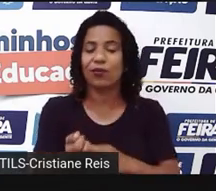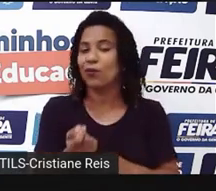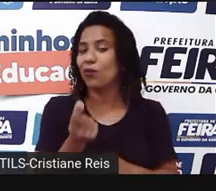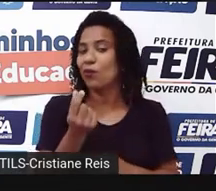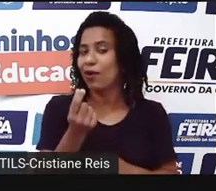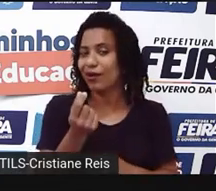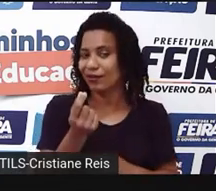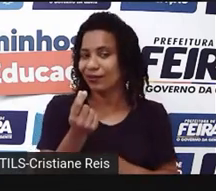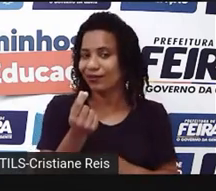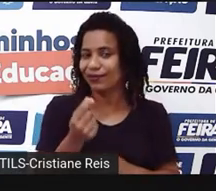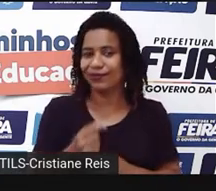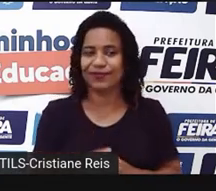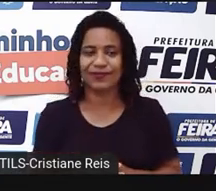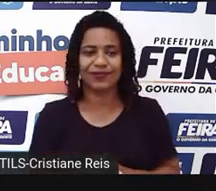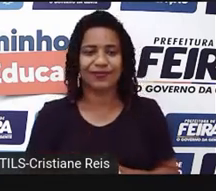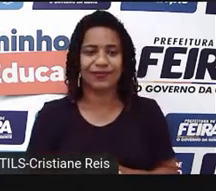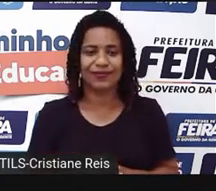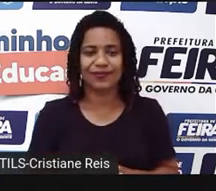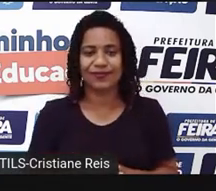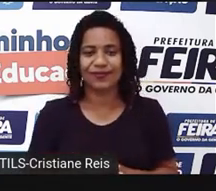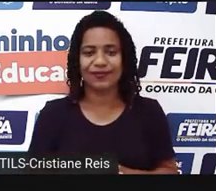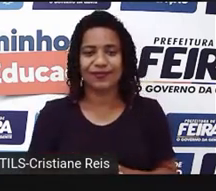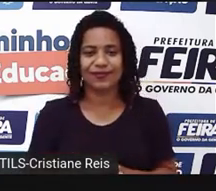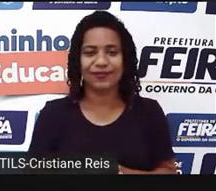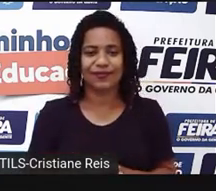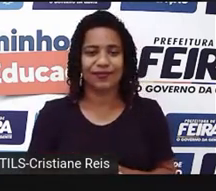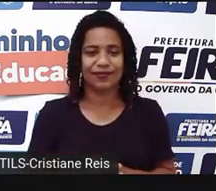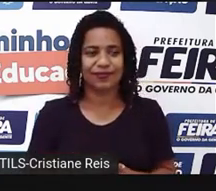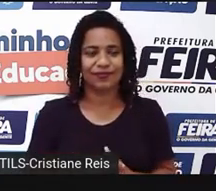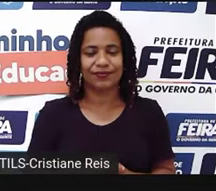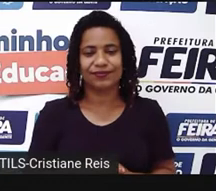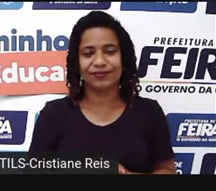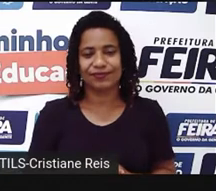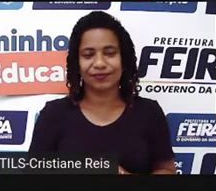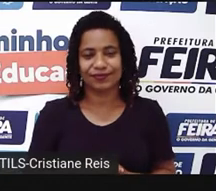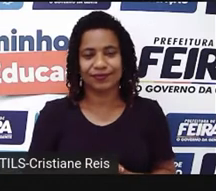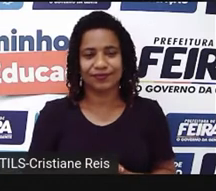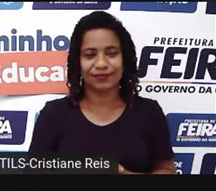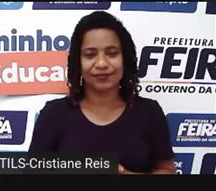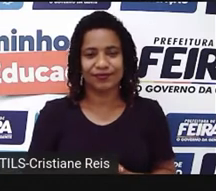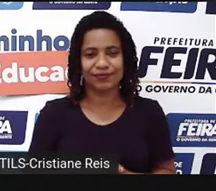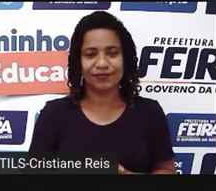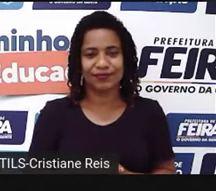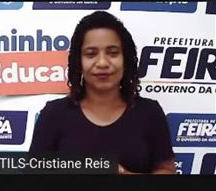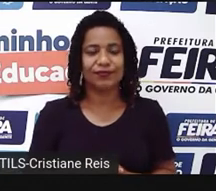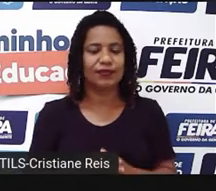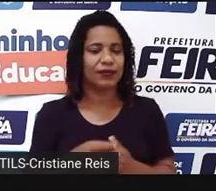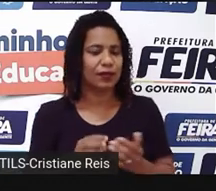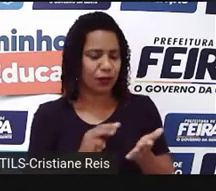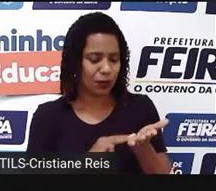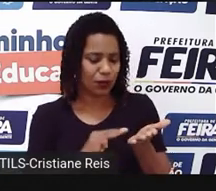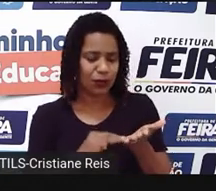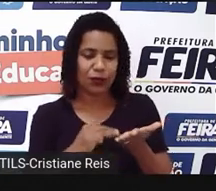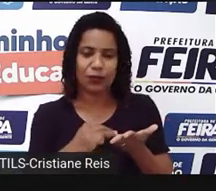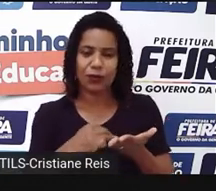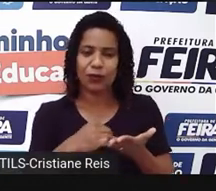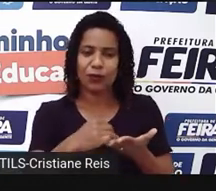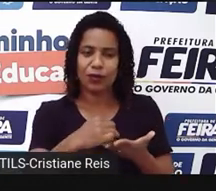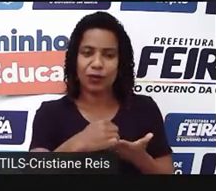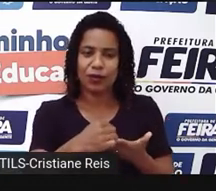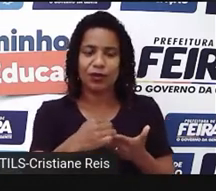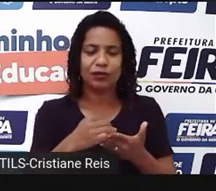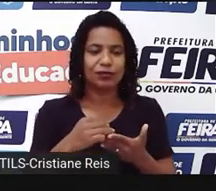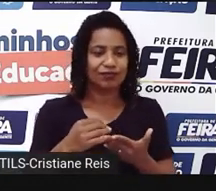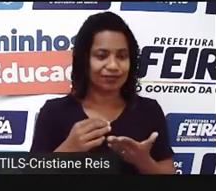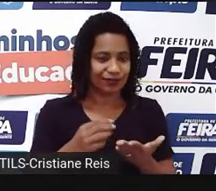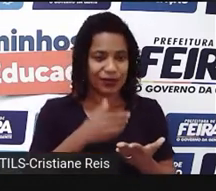produto. Here, how much is the hot apple pie? Então, quanto custa, né? A torta